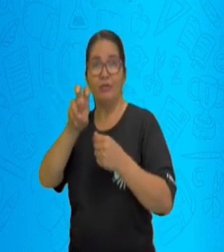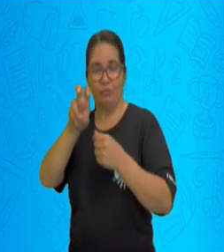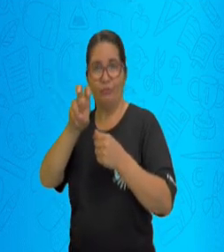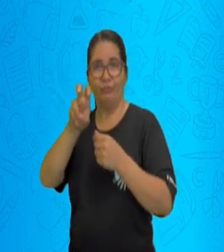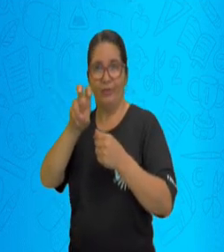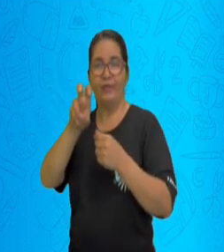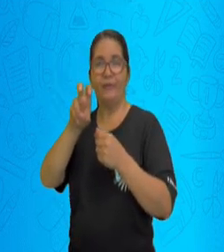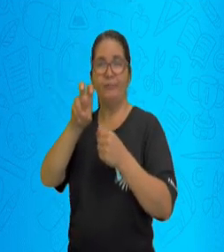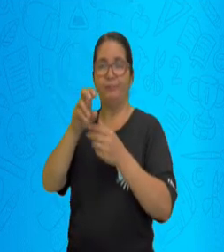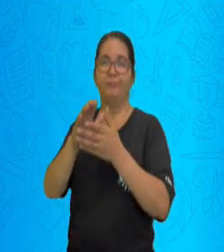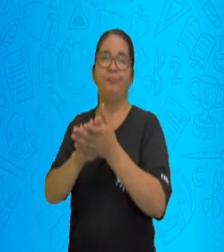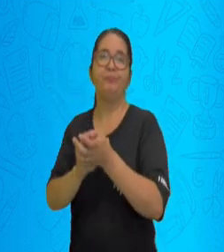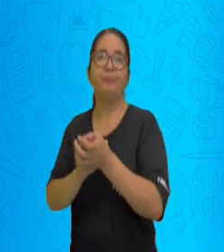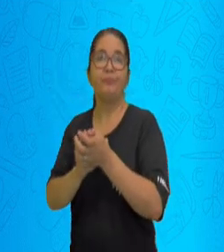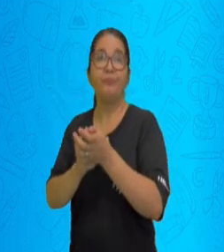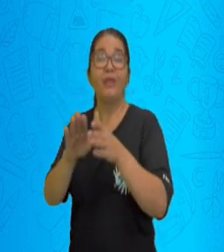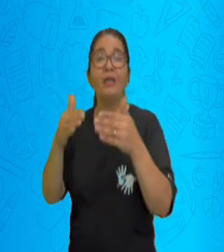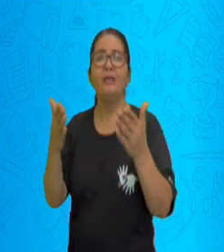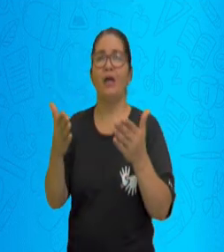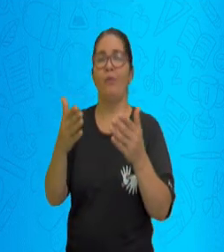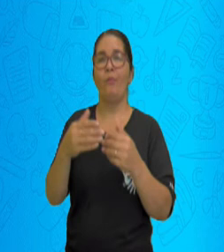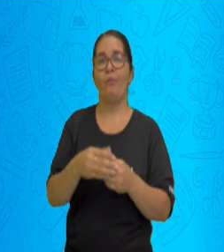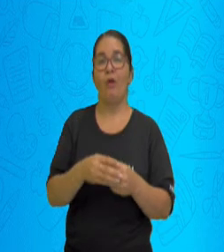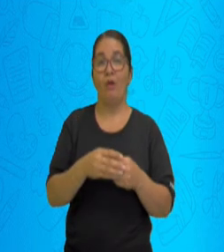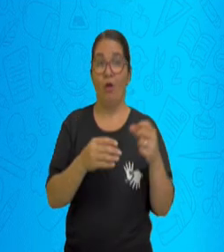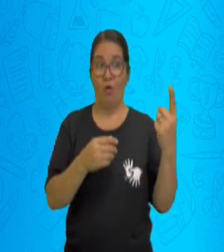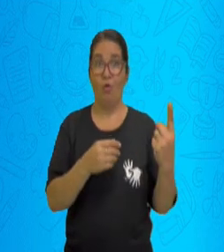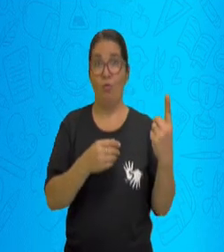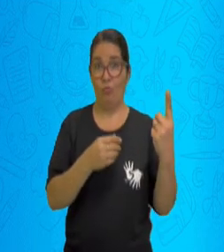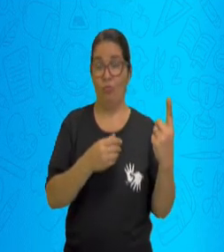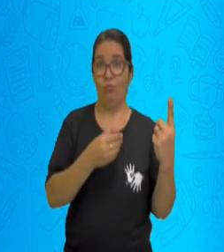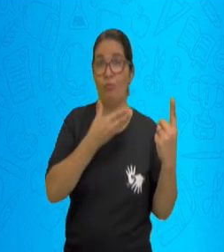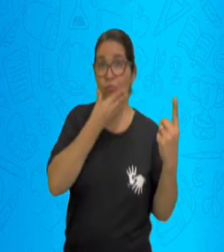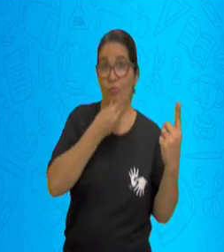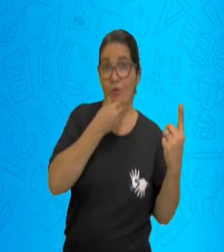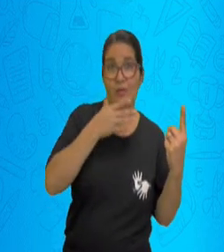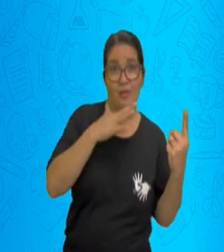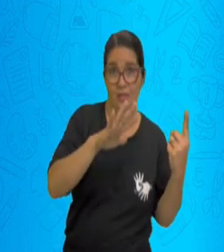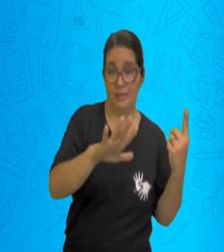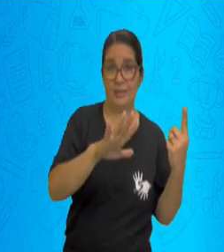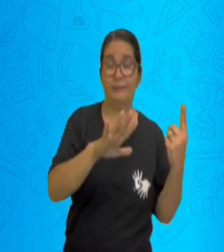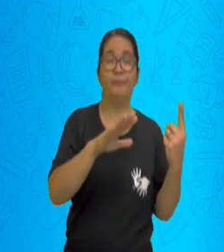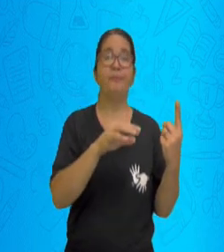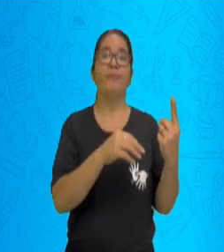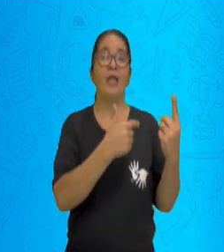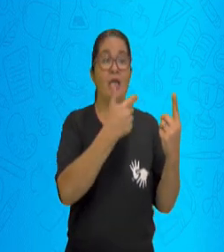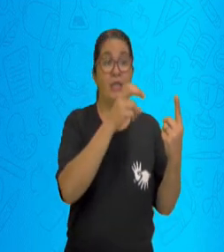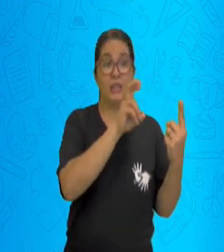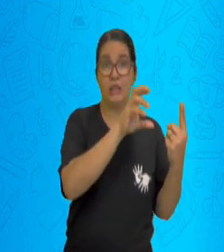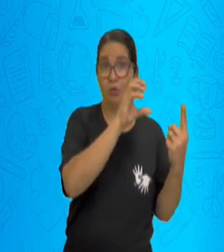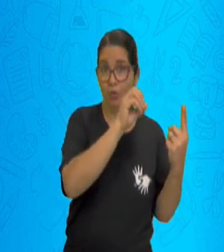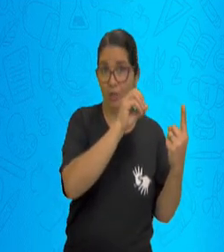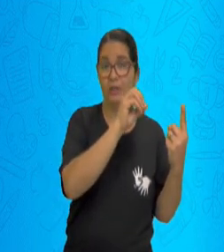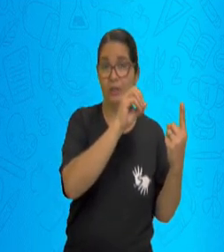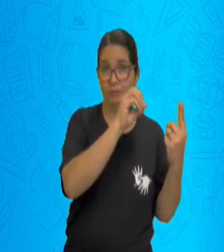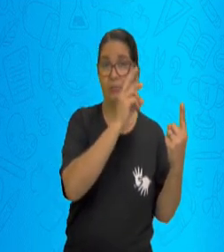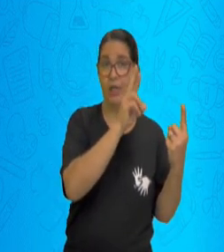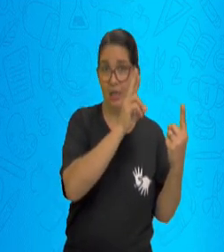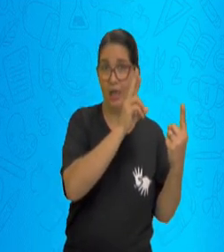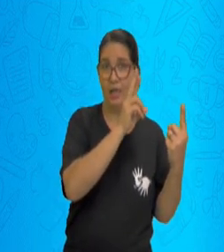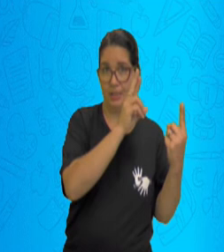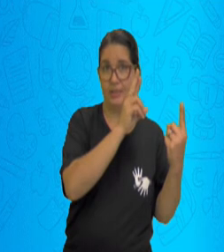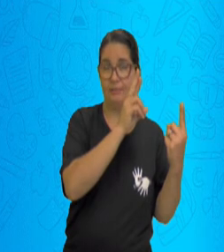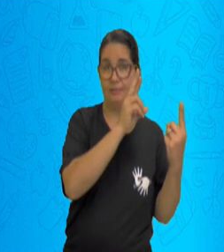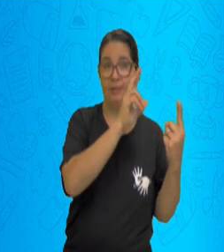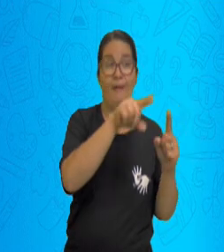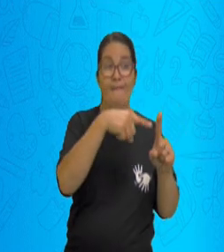igualdade. Então, vamos lá. O Augusto ganhou 50 reais mais, né, da sua mãe